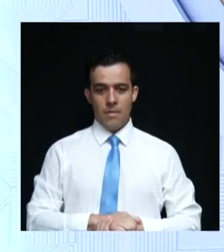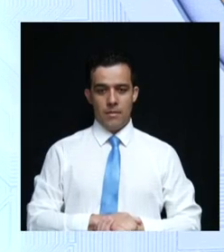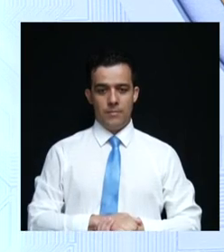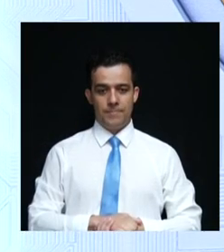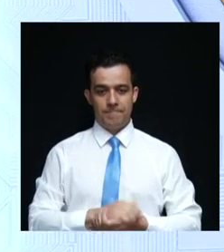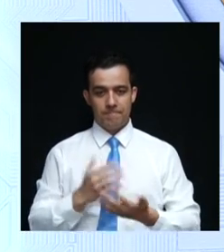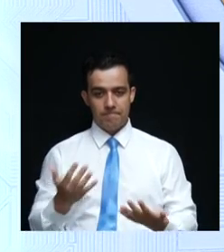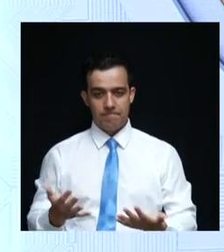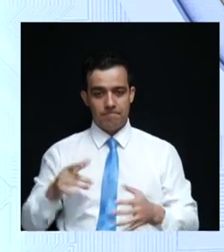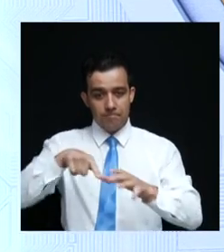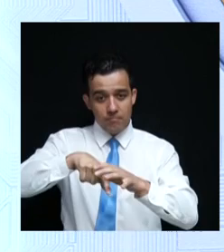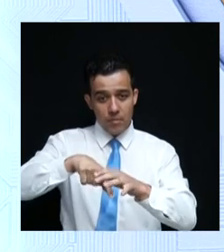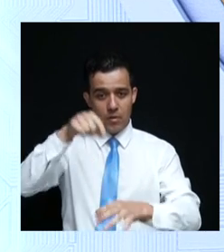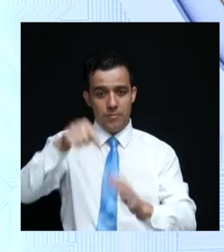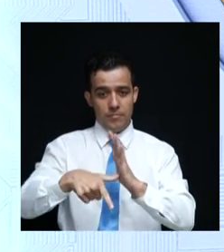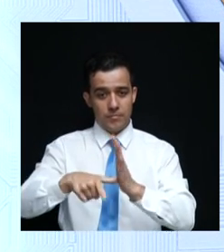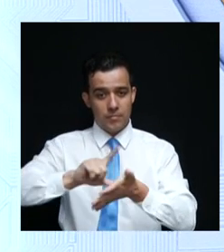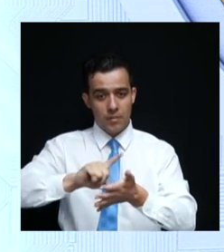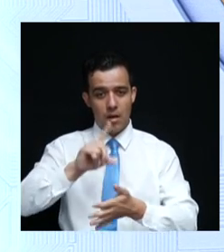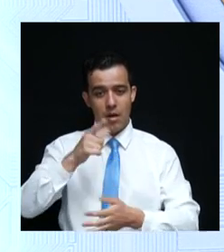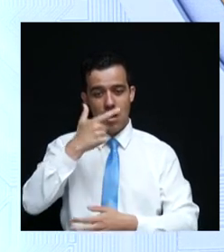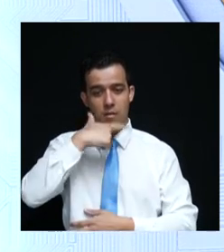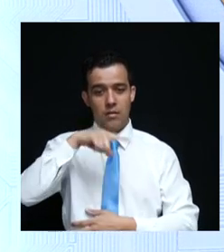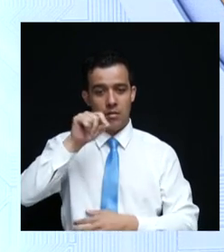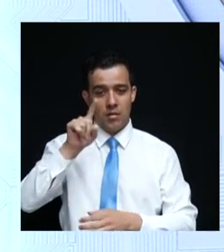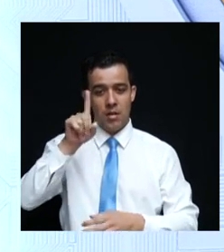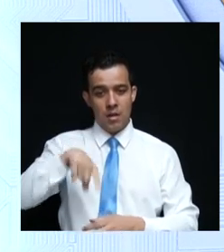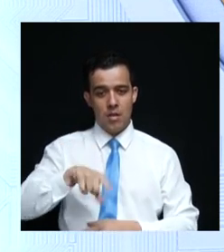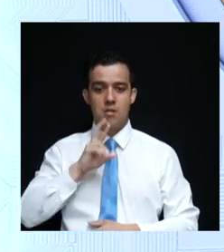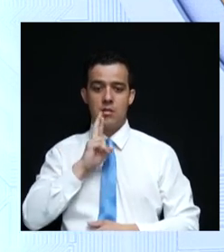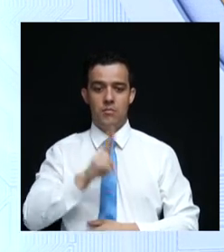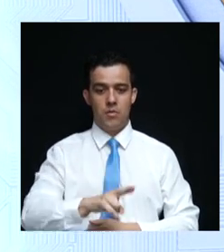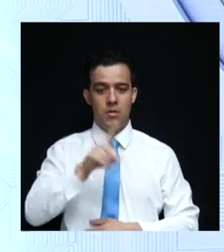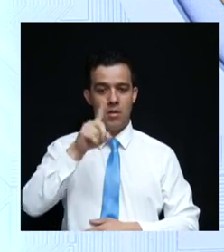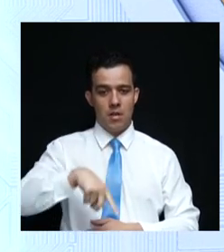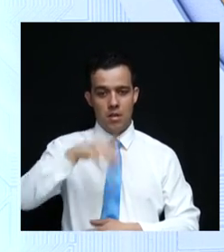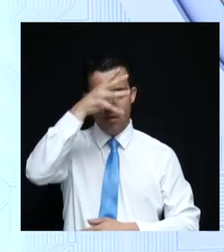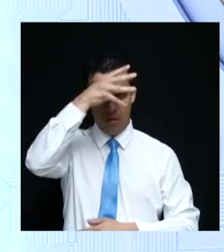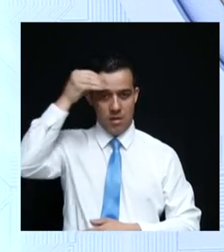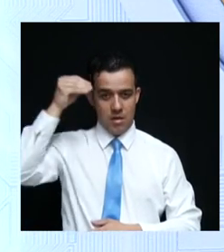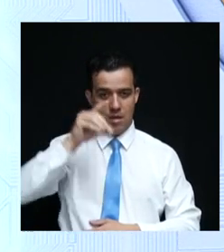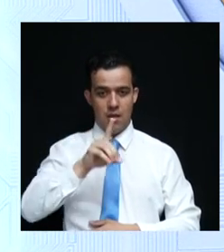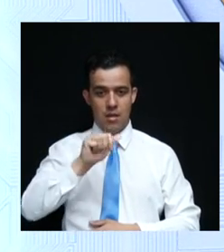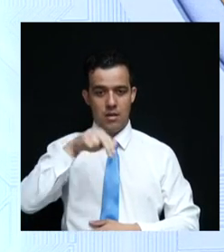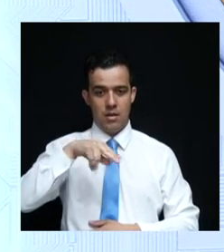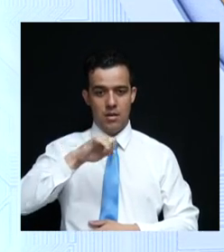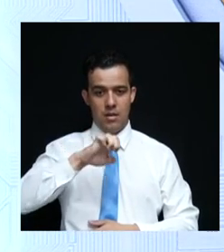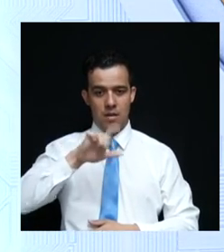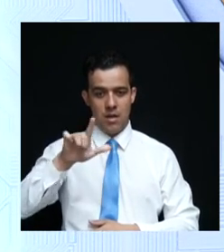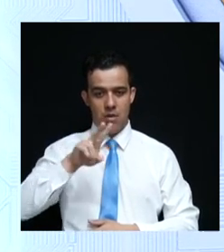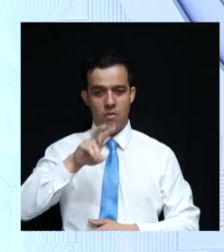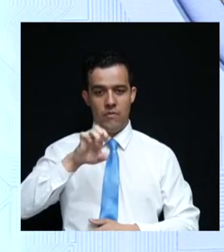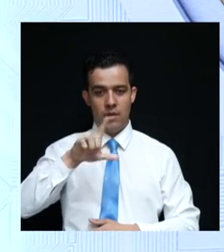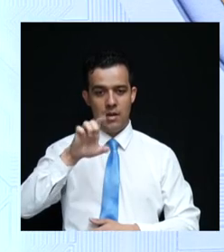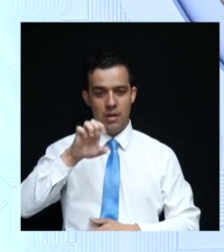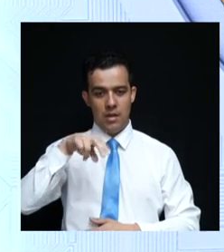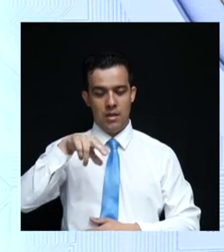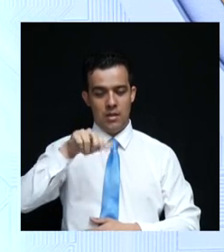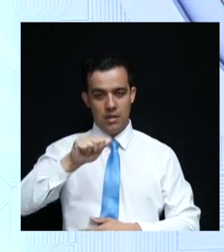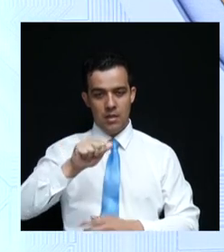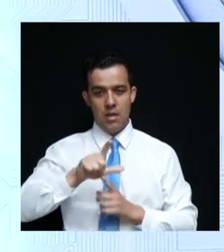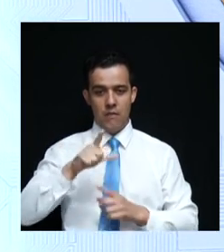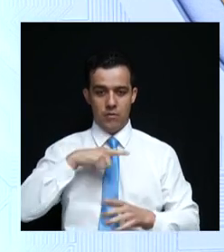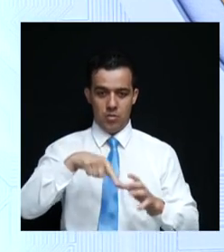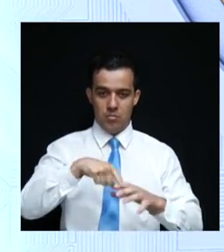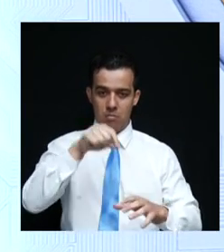Então, nesse sorteio prévio, o primeiro candidato a responder a pergunta será Daniel Vilela. Eu vou tirar a pergunta aqui, mas ele terá que escolher